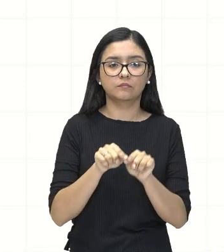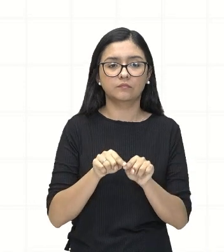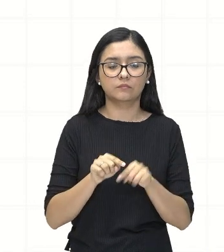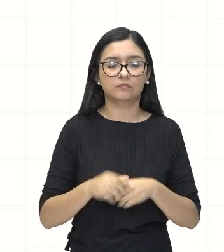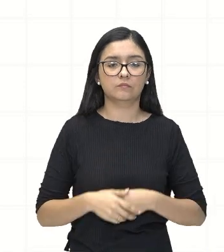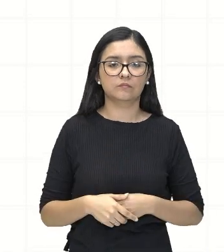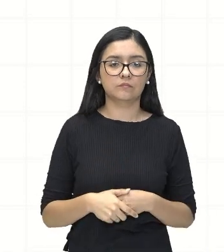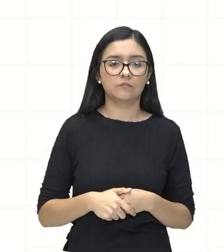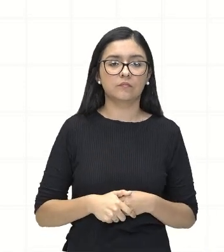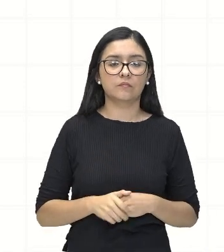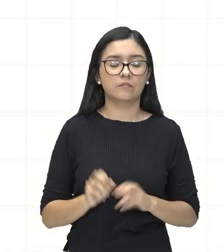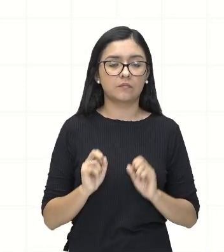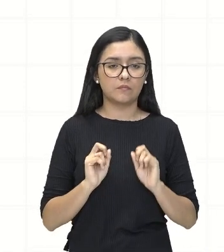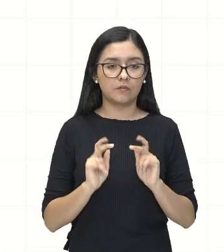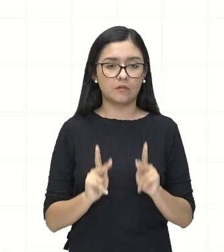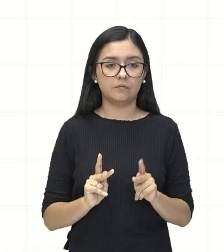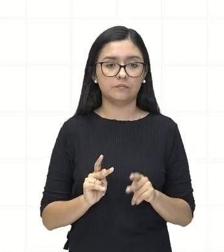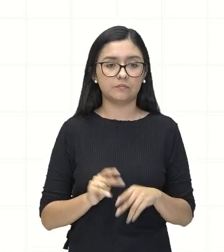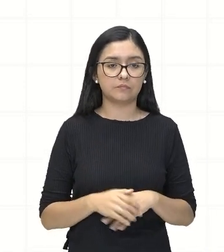Muito bem.